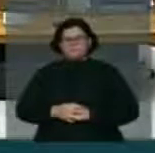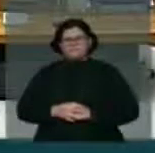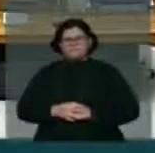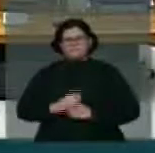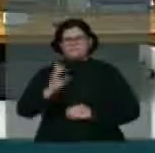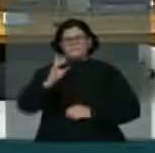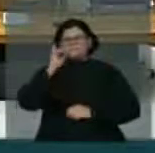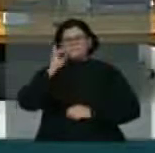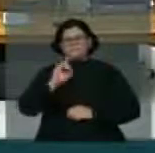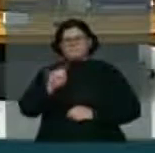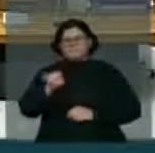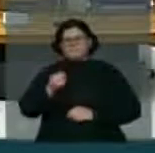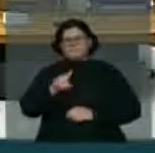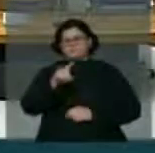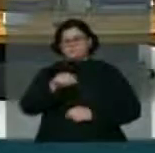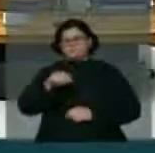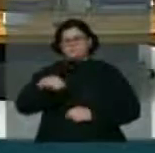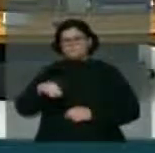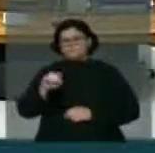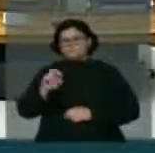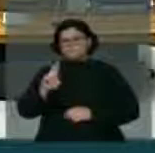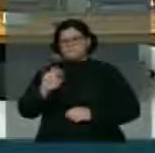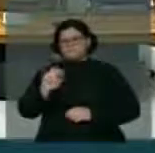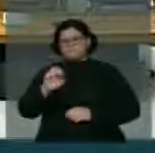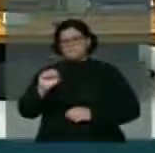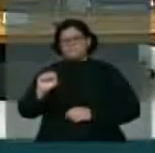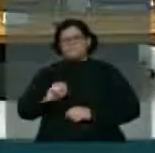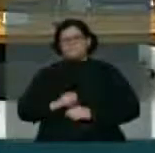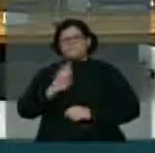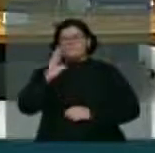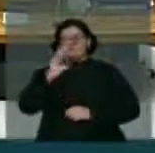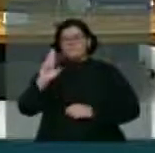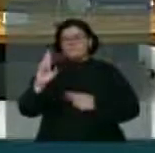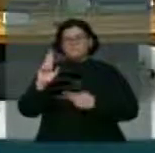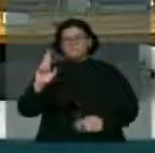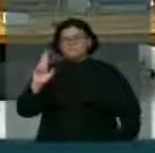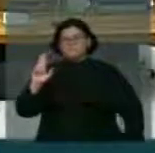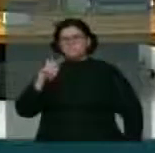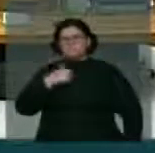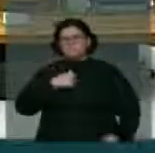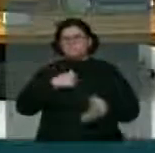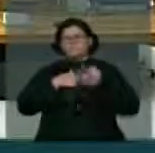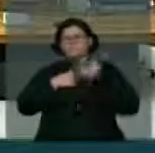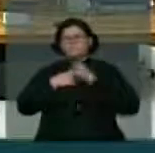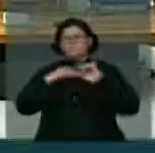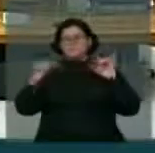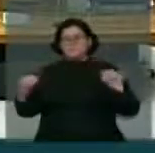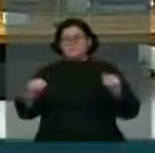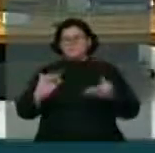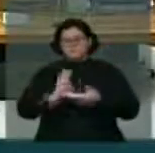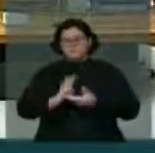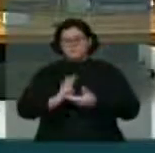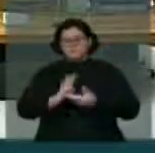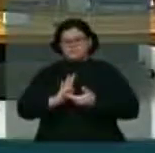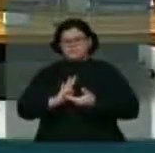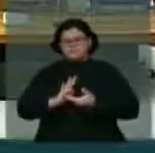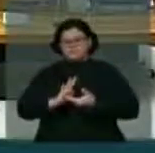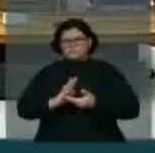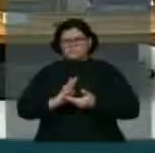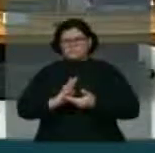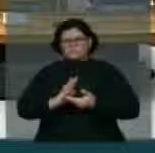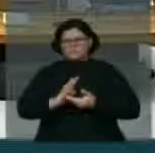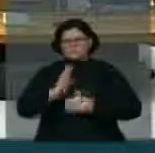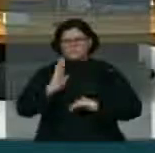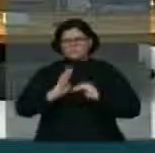Deputada Jô Moraes, um minuto. Senhor presidente, eu queria registrar nesta casa a